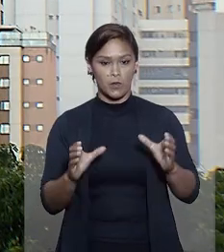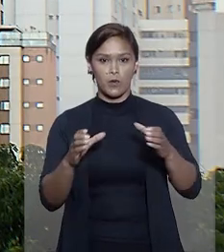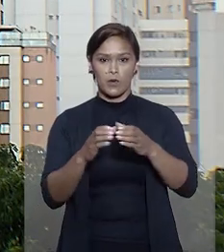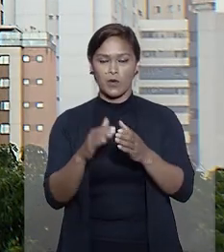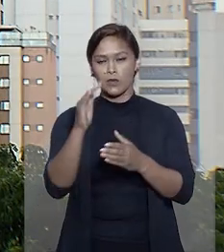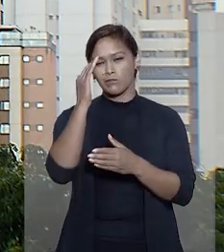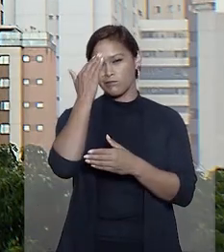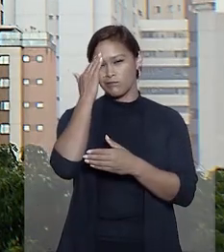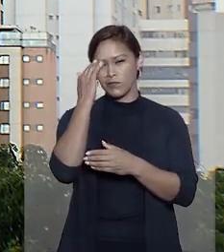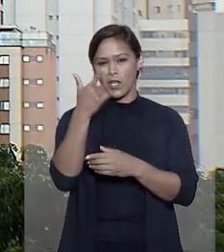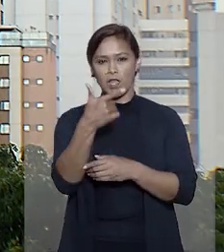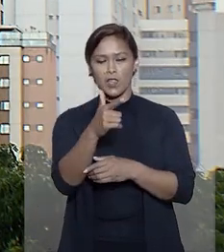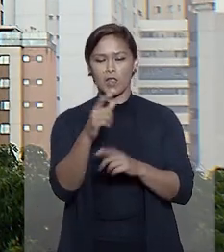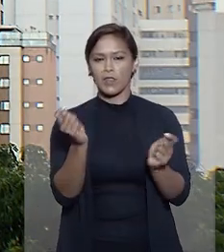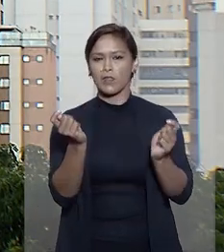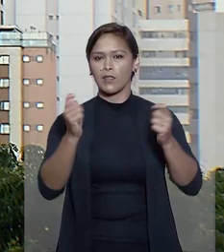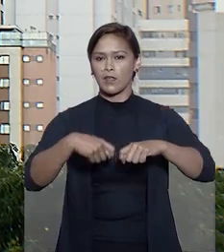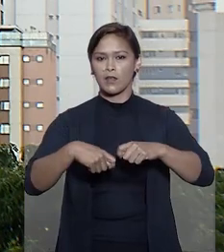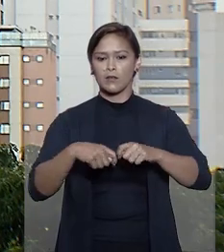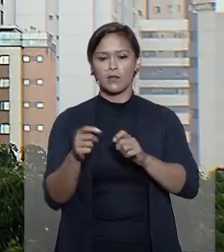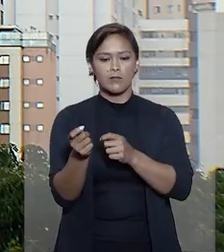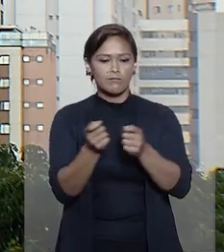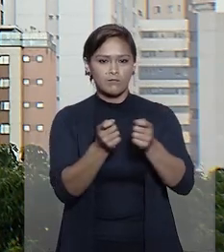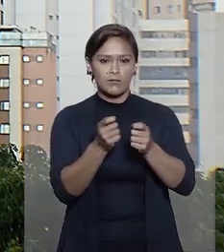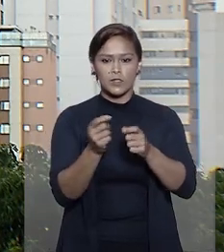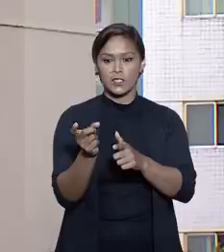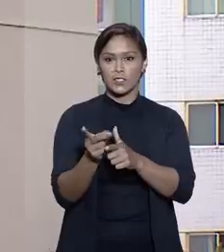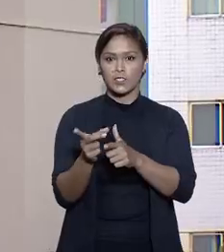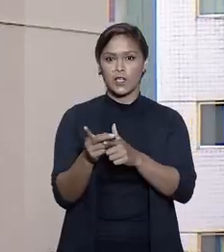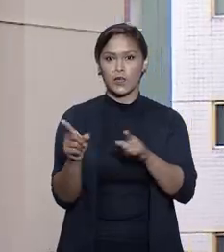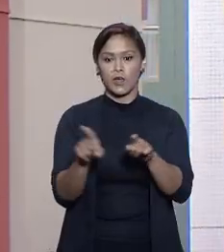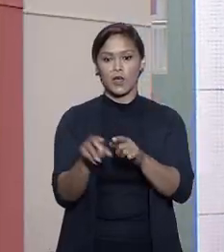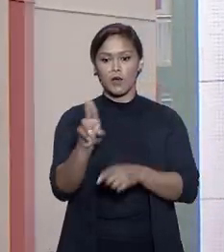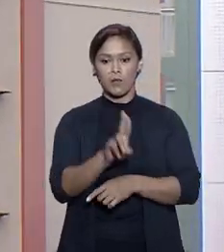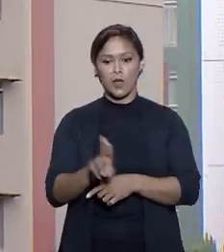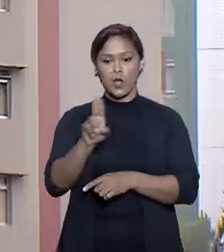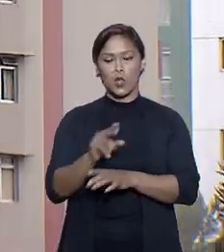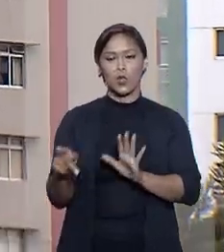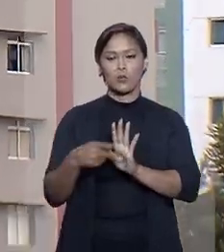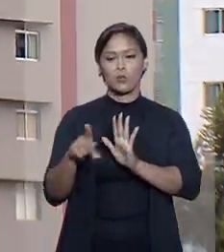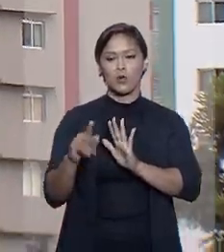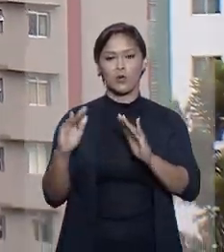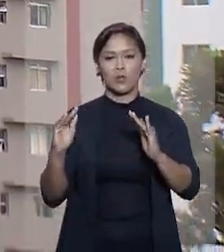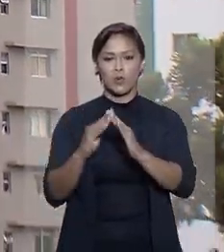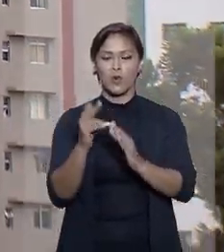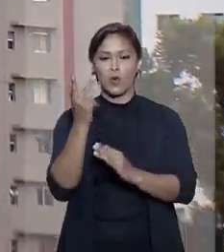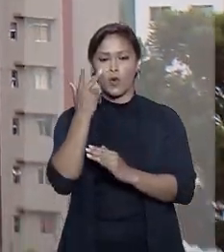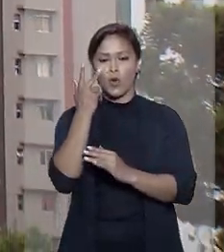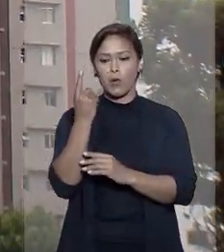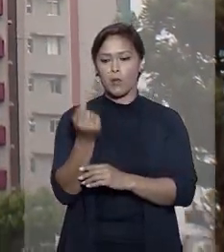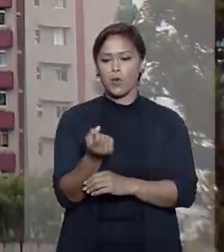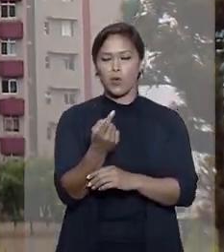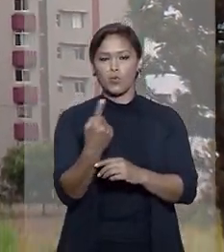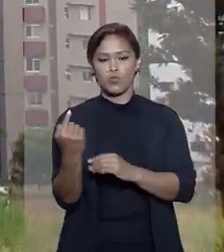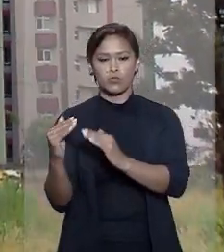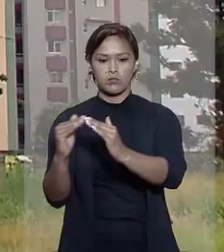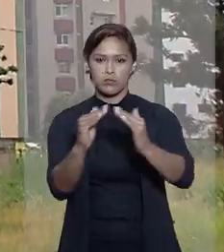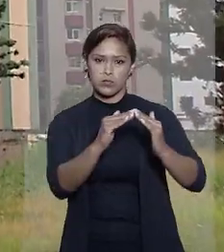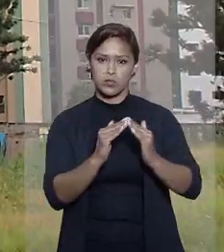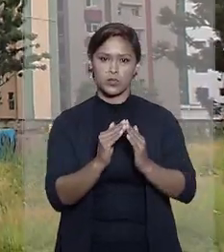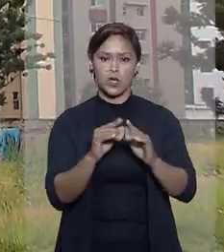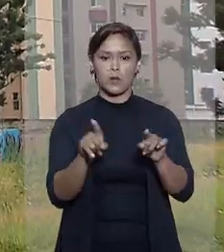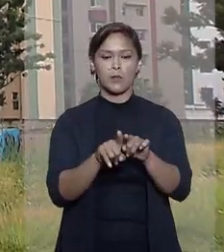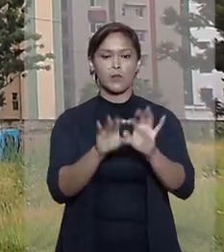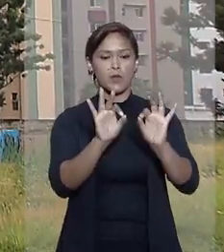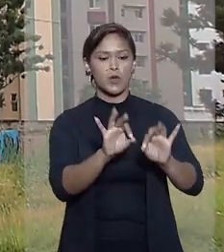colegiado considerou não ser cabível o arbitramento de aluguel pelo uso exclusivo de imóvel comum por um dos condôminos em